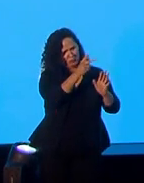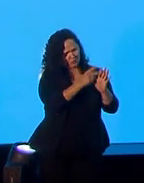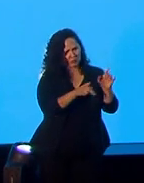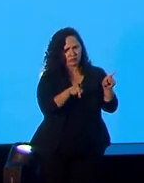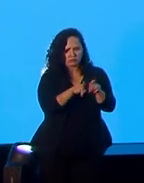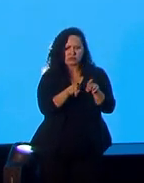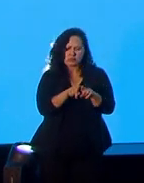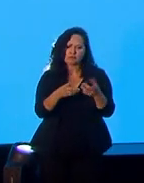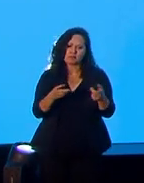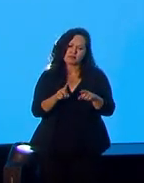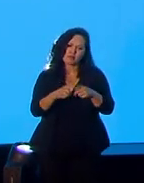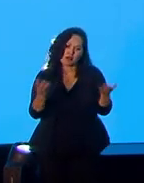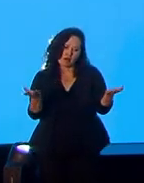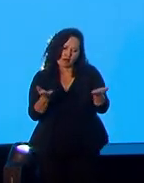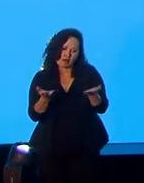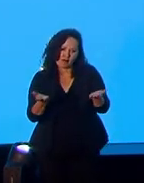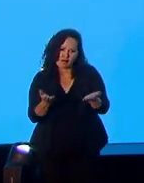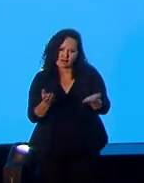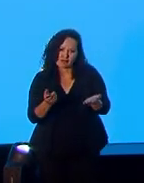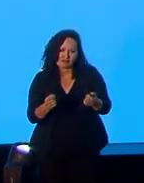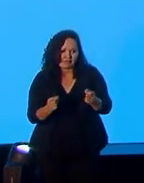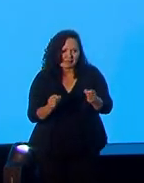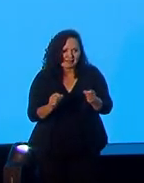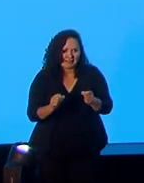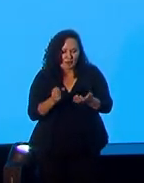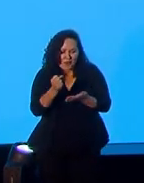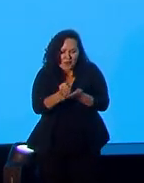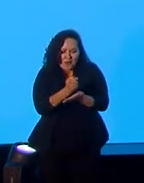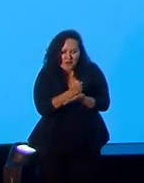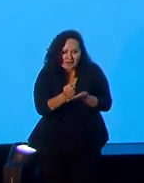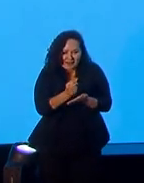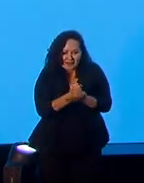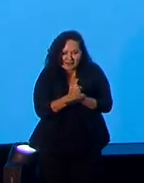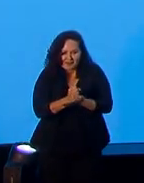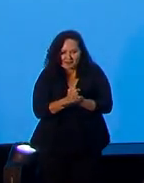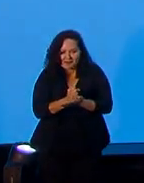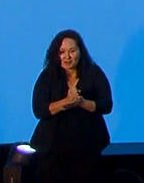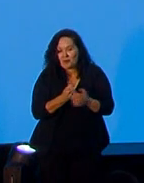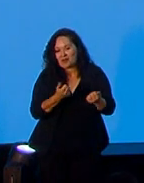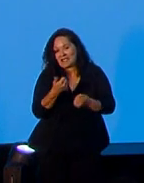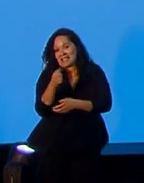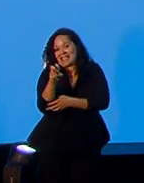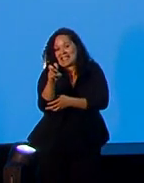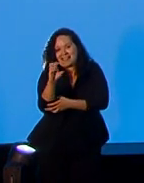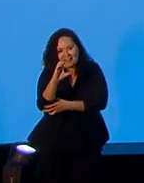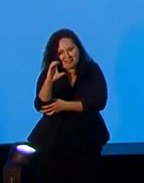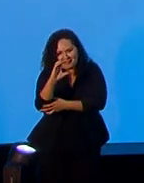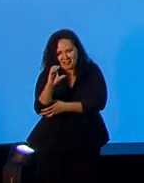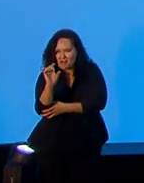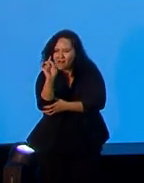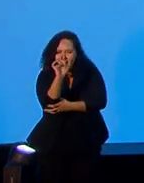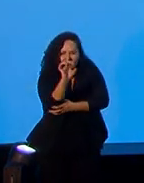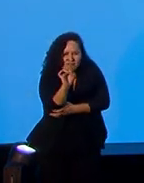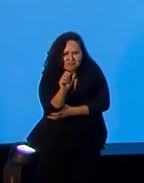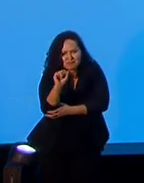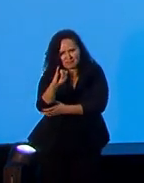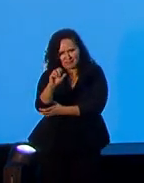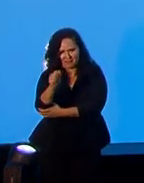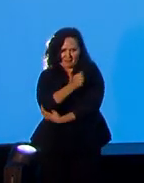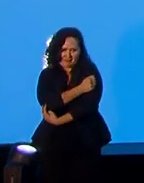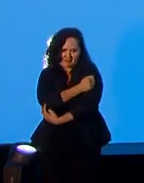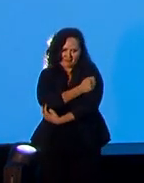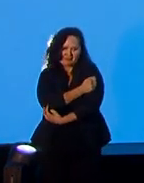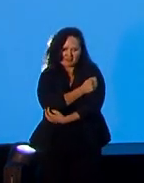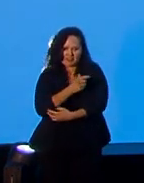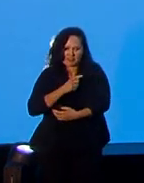também. Mas, agora, quando nós fomos fazer o contrato com o SERP, nós acabamos fechando por 15 centavos cada carteira emitida. E